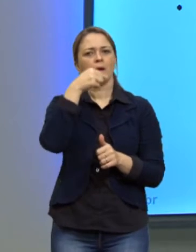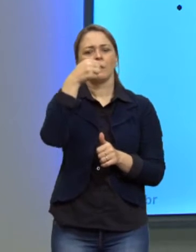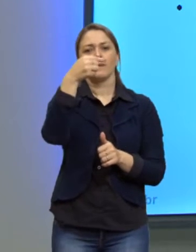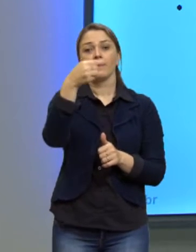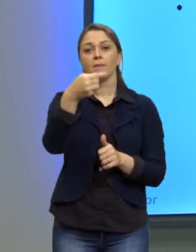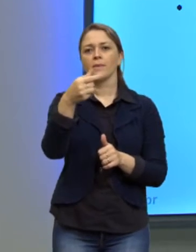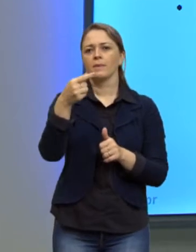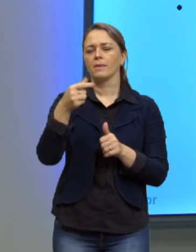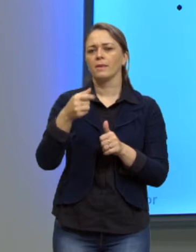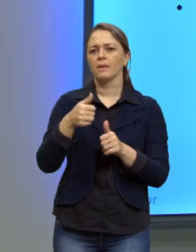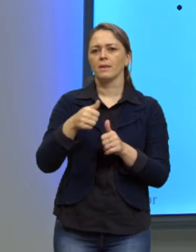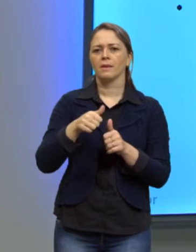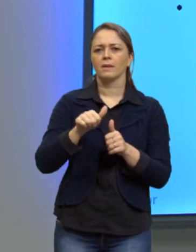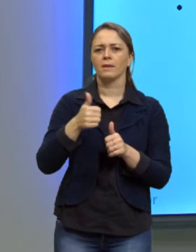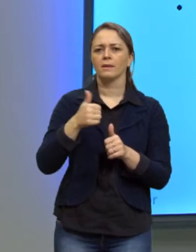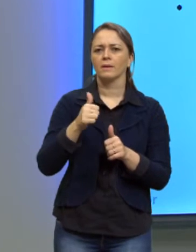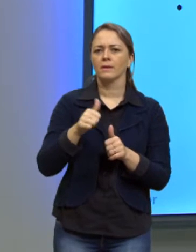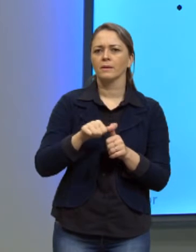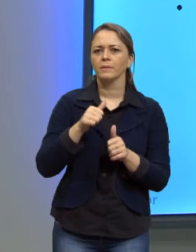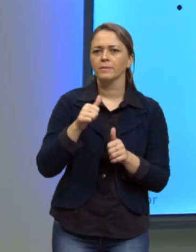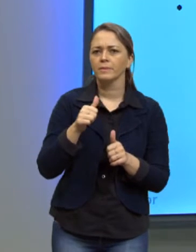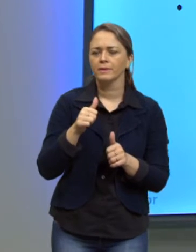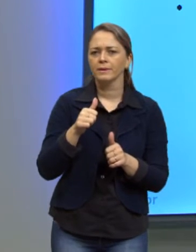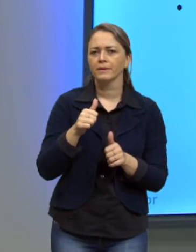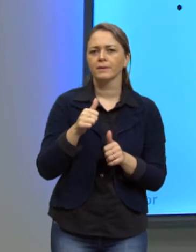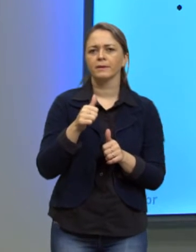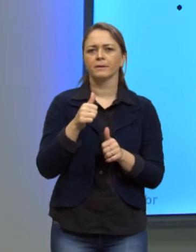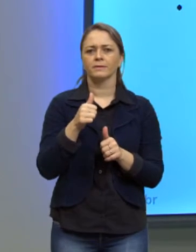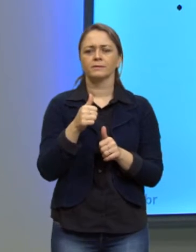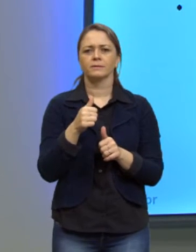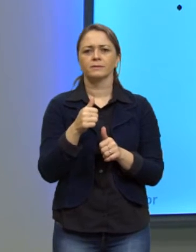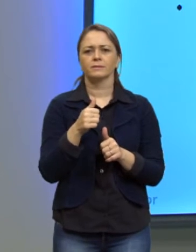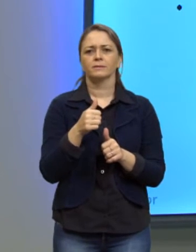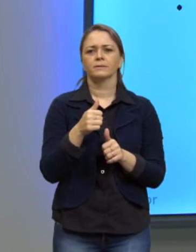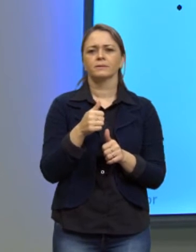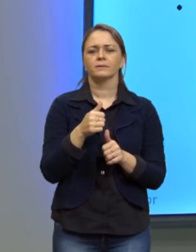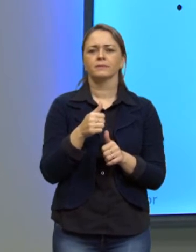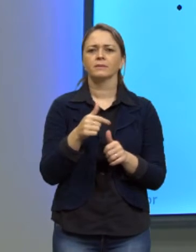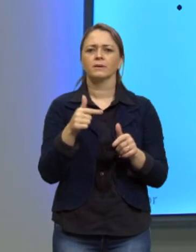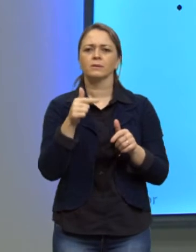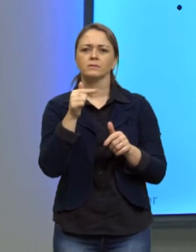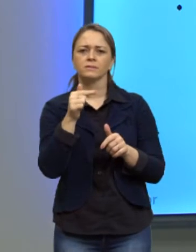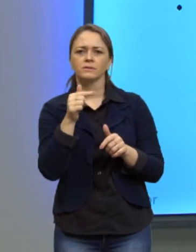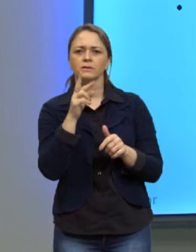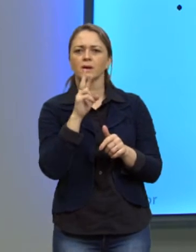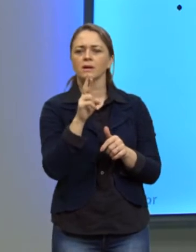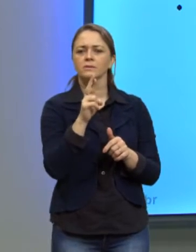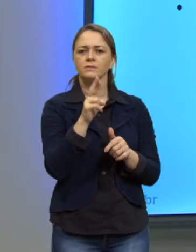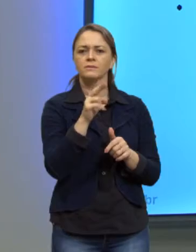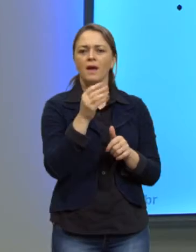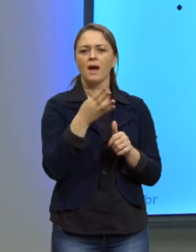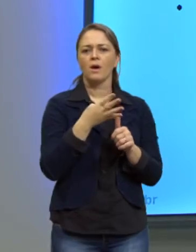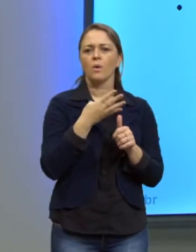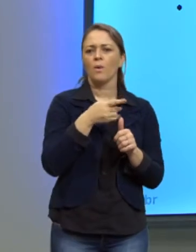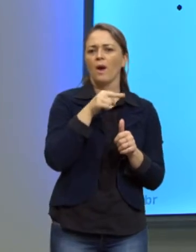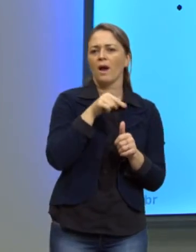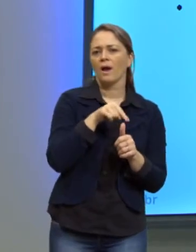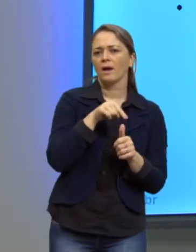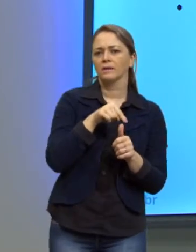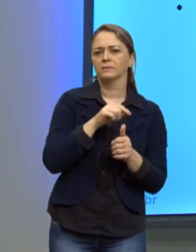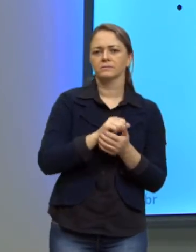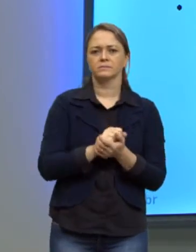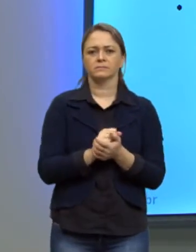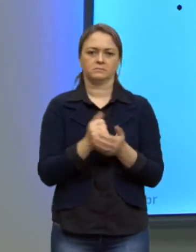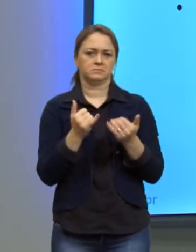termo, eu vou adicionar sete razões ao quarto termo. Concordam? Por exemplo, vou pegar